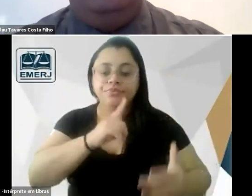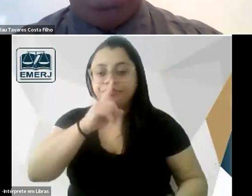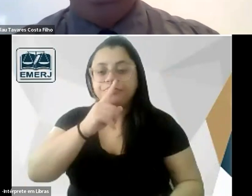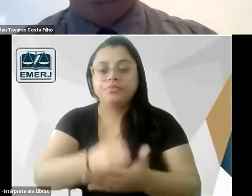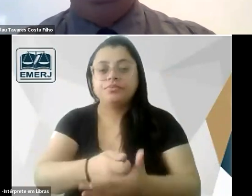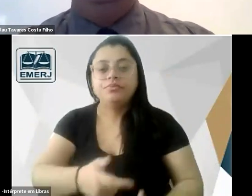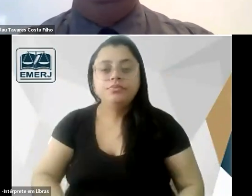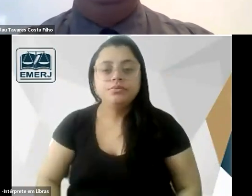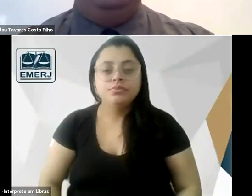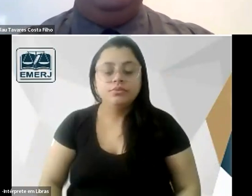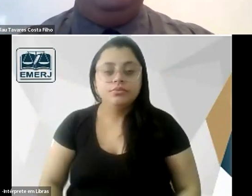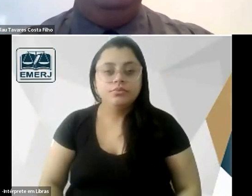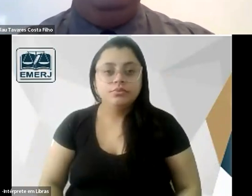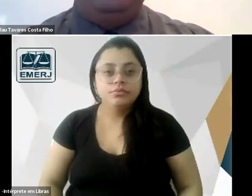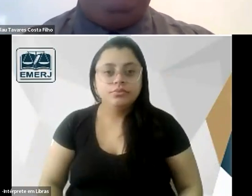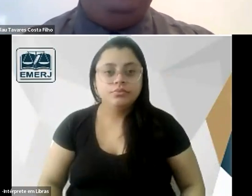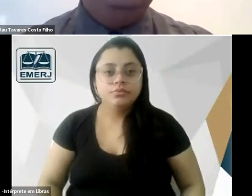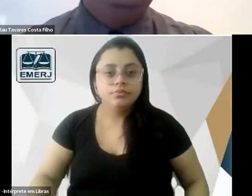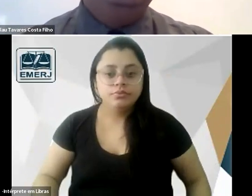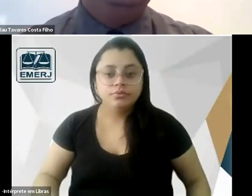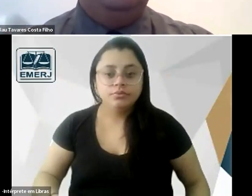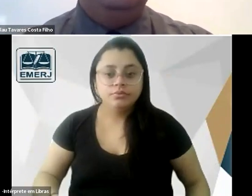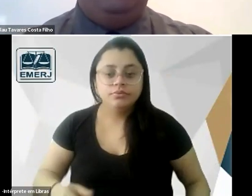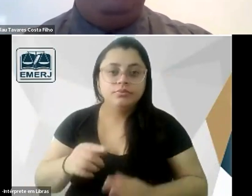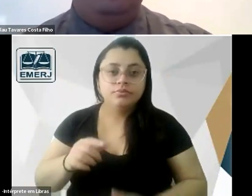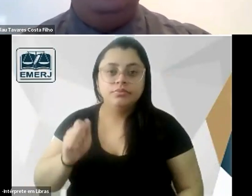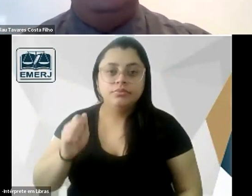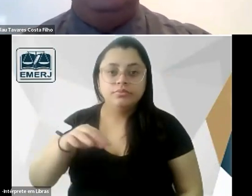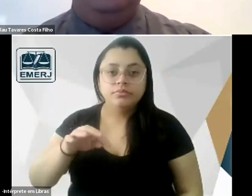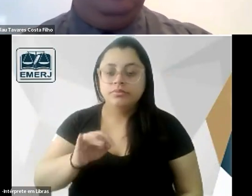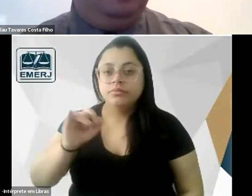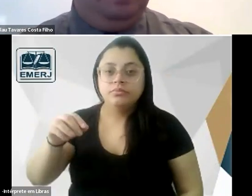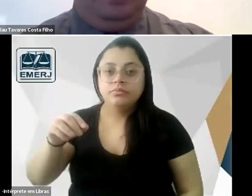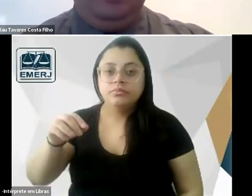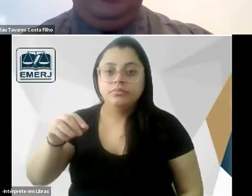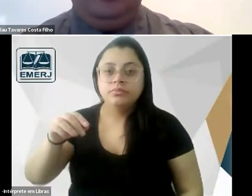dos antimetafísicos dos antiromanistas